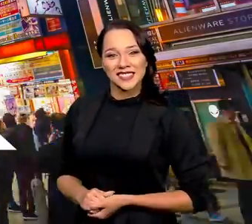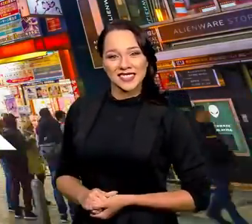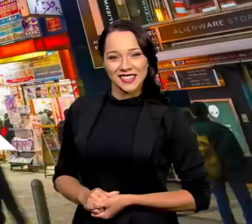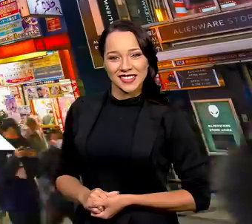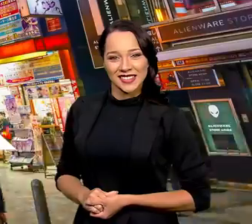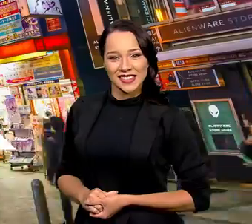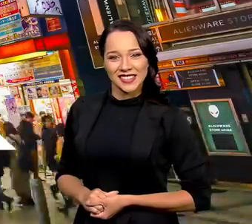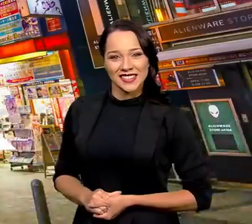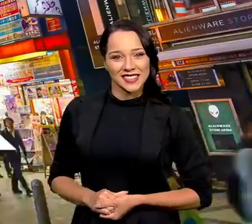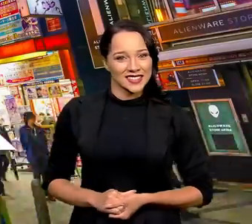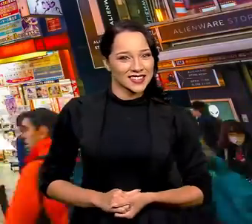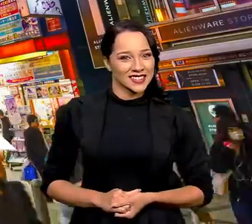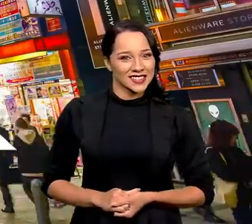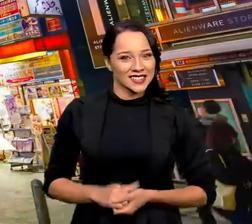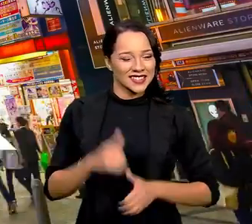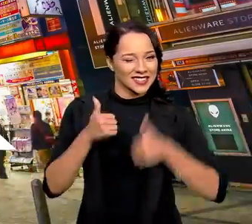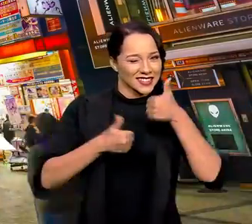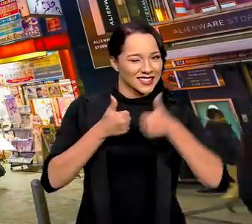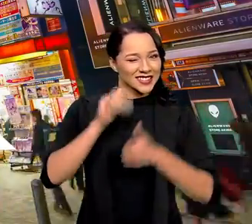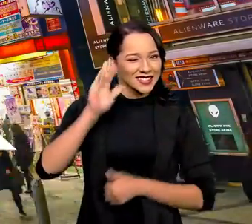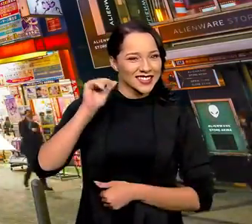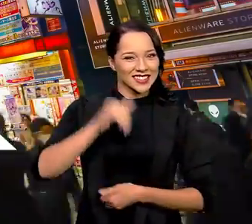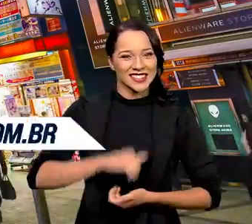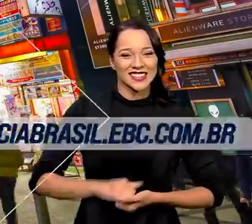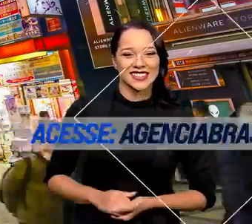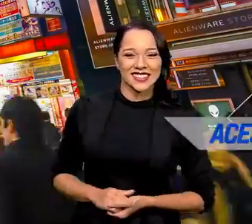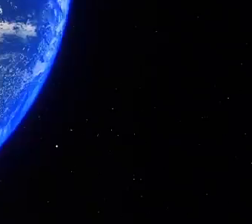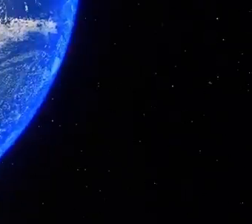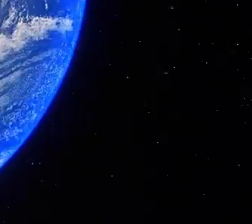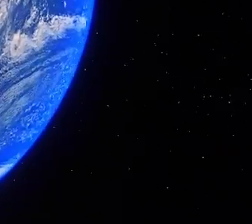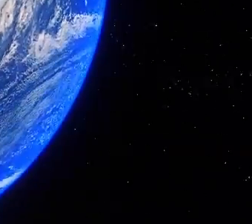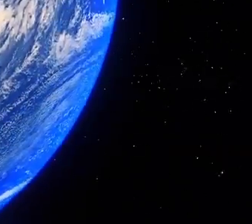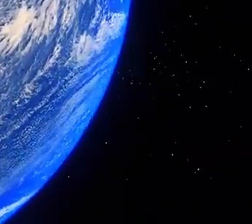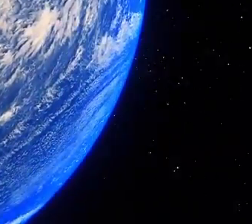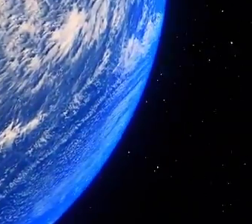.com.br. Valeu e até a próxima!